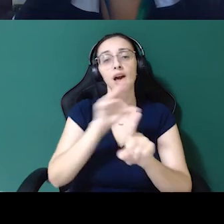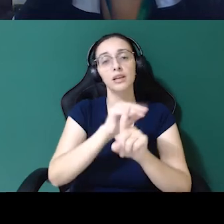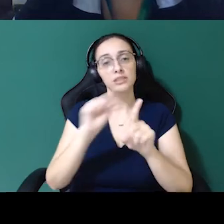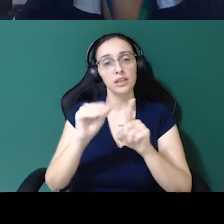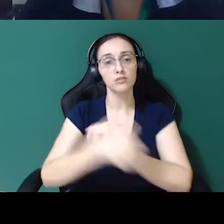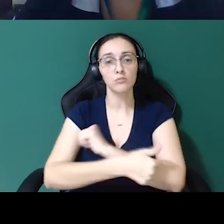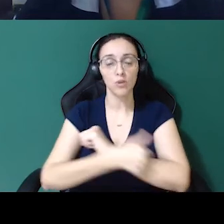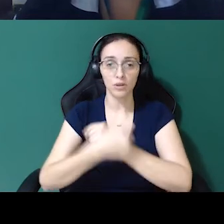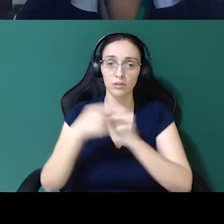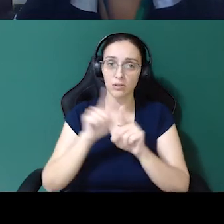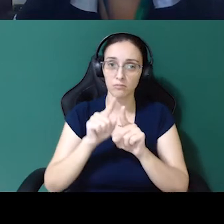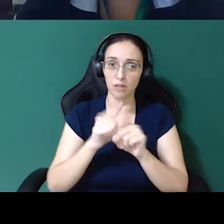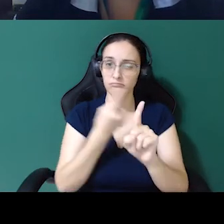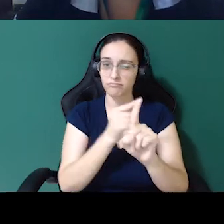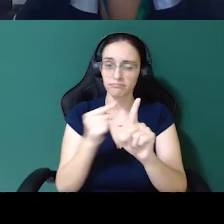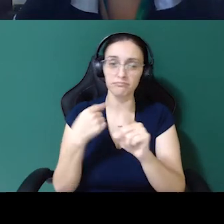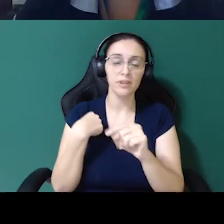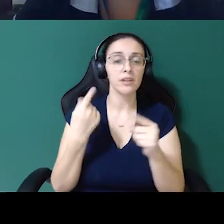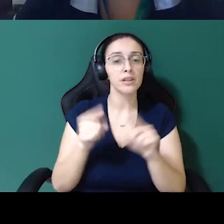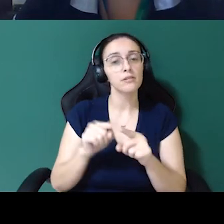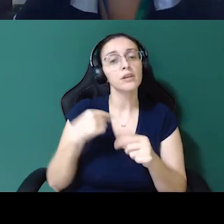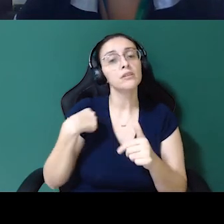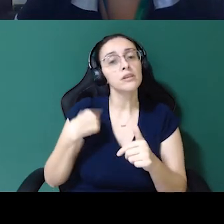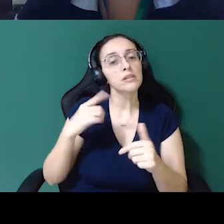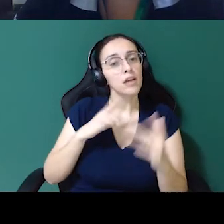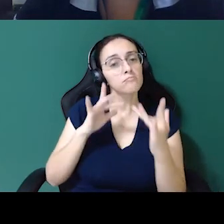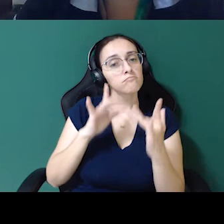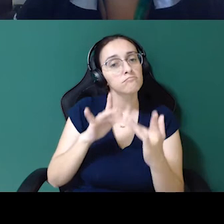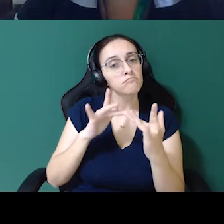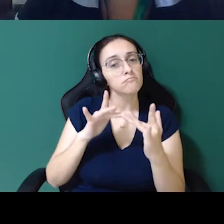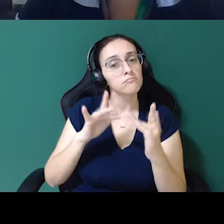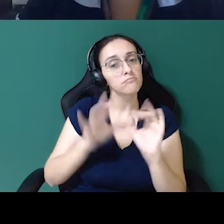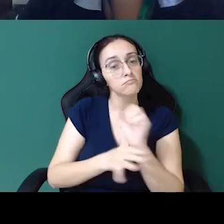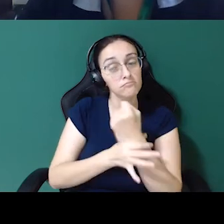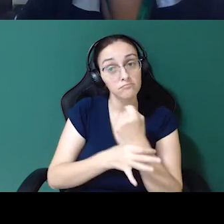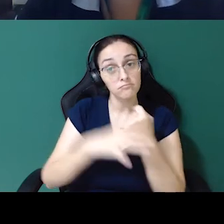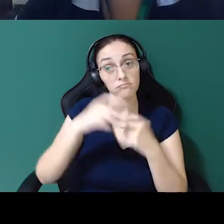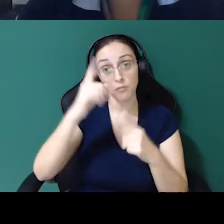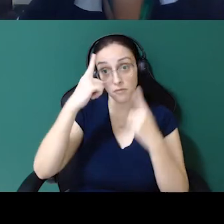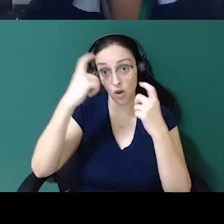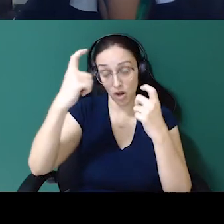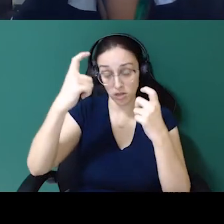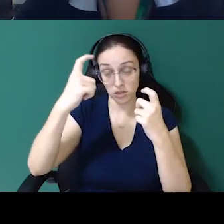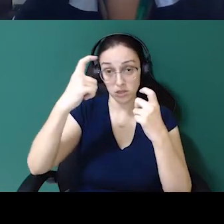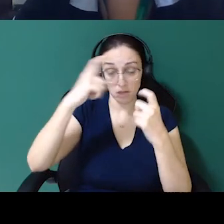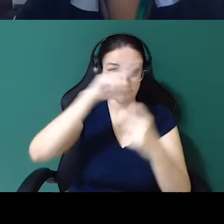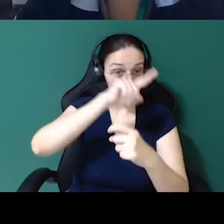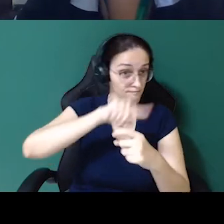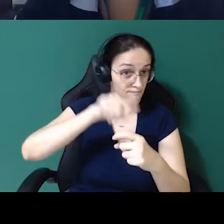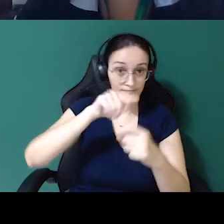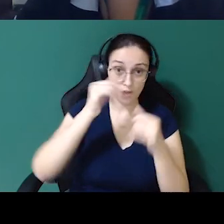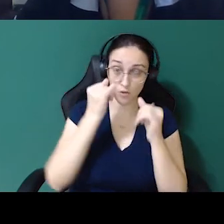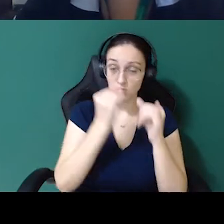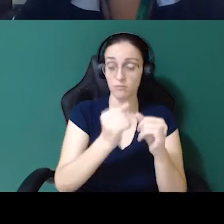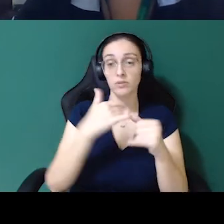canais dentro da empresa, né, para estabelecer essa segurança e esse fim da violência para a mulher se sentir segura